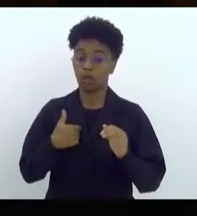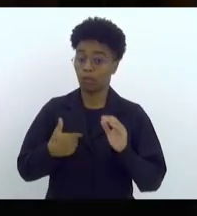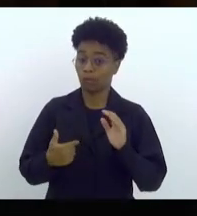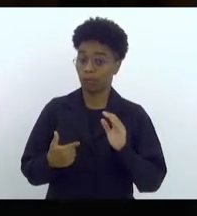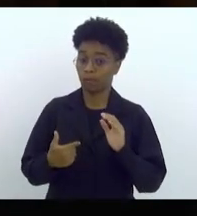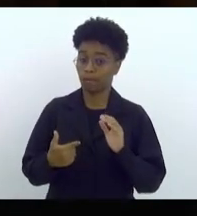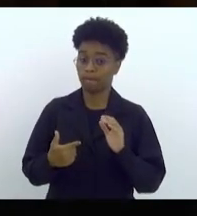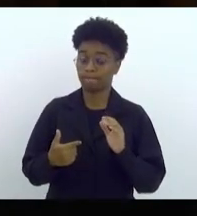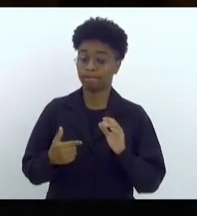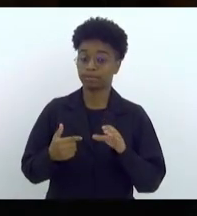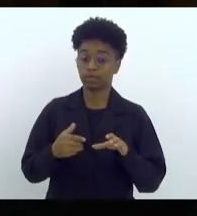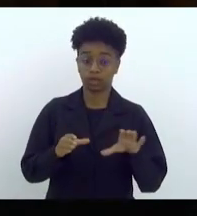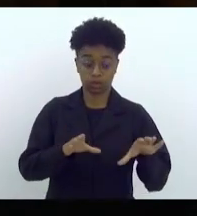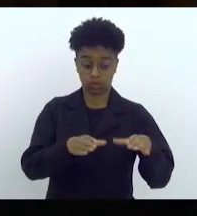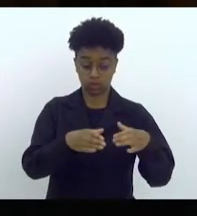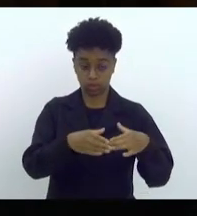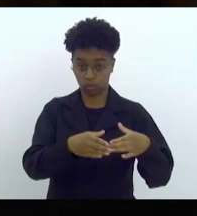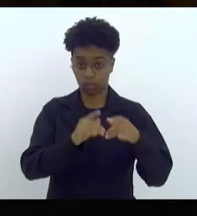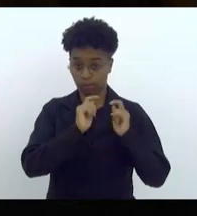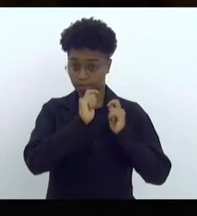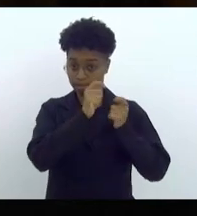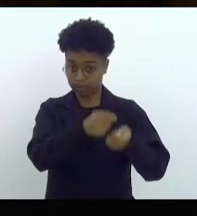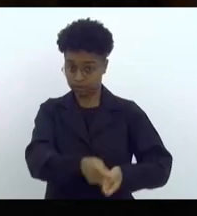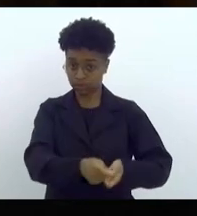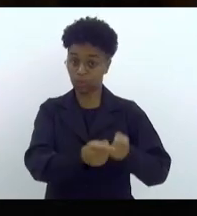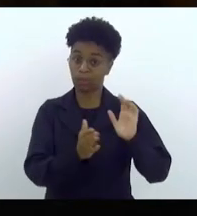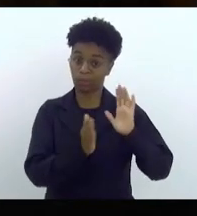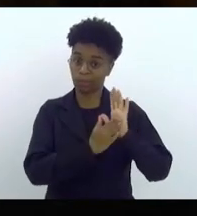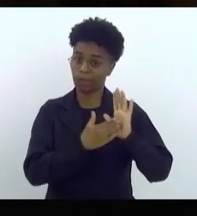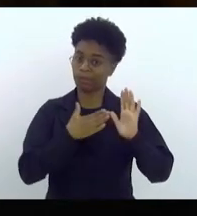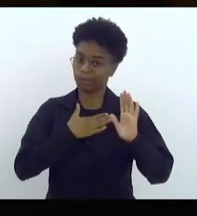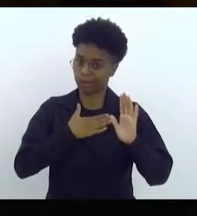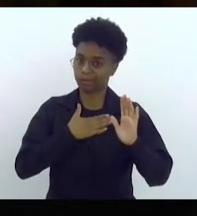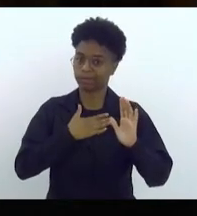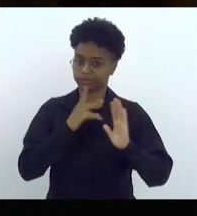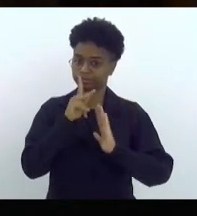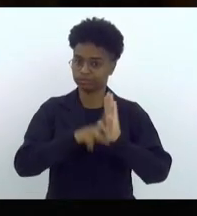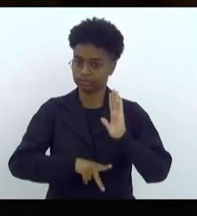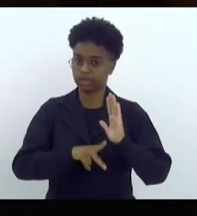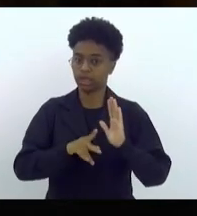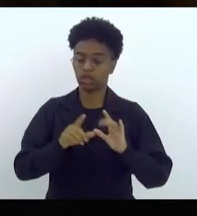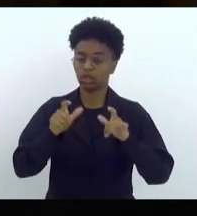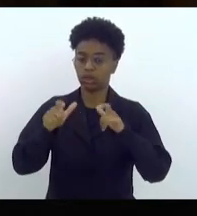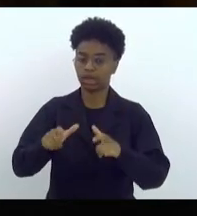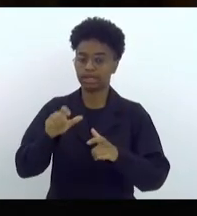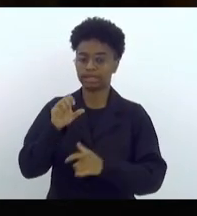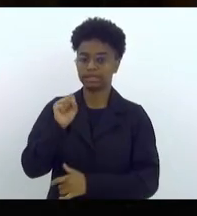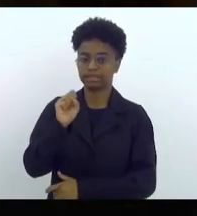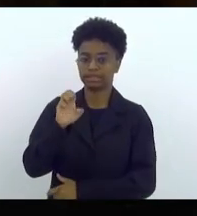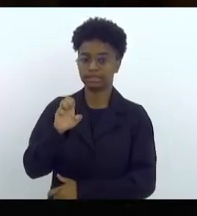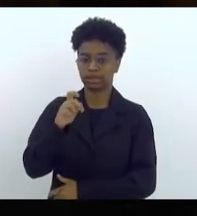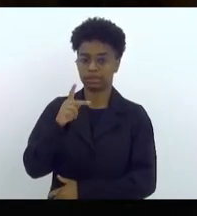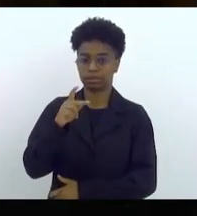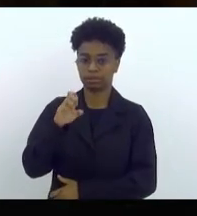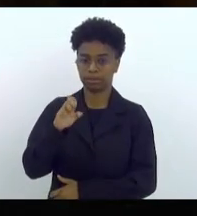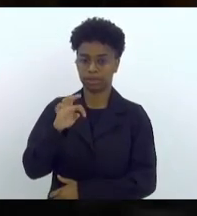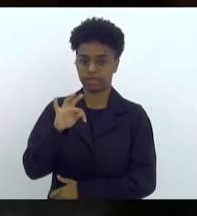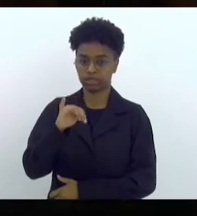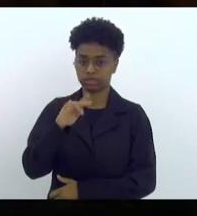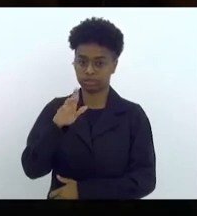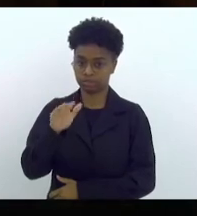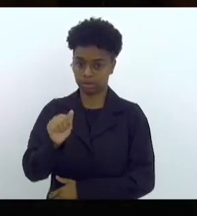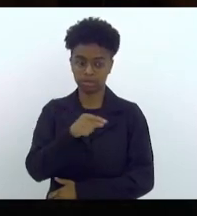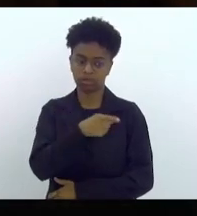pelas colônias de pesca da Baía de Sepetiba. O deputado Jorge Felipe Neto, vossa excelência, conhece bem